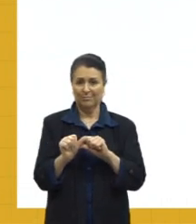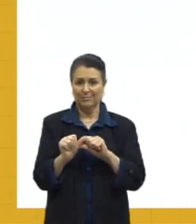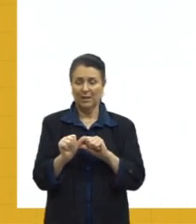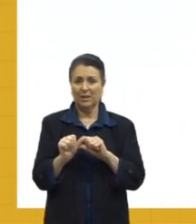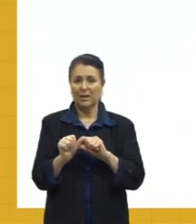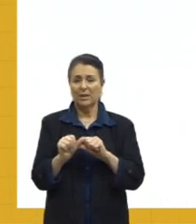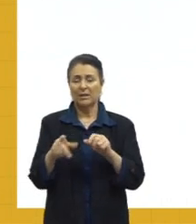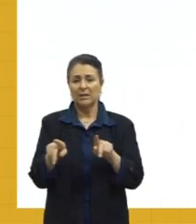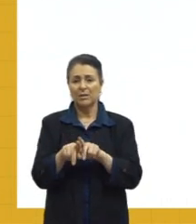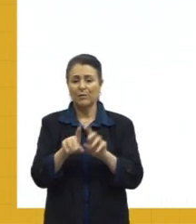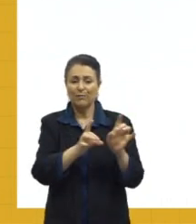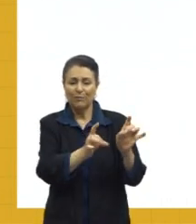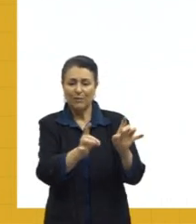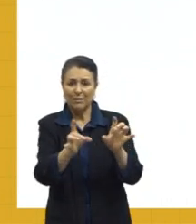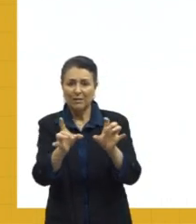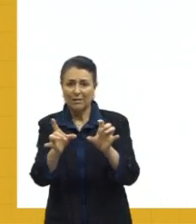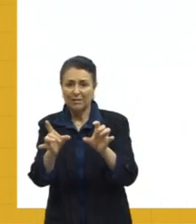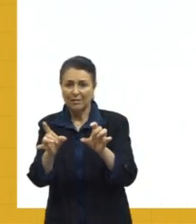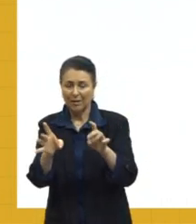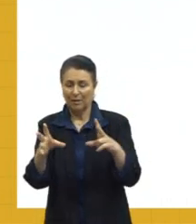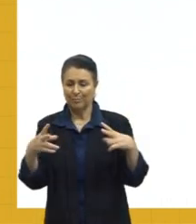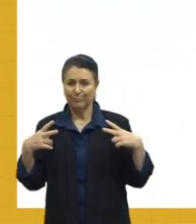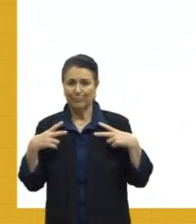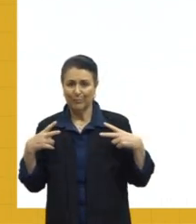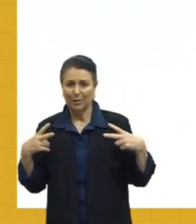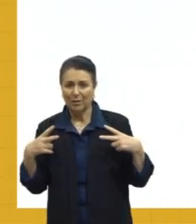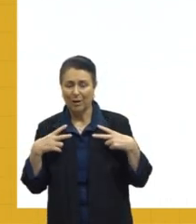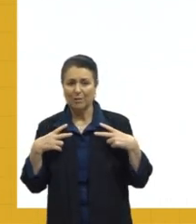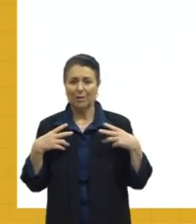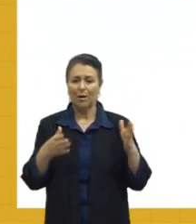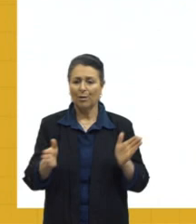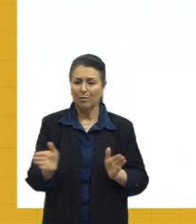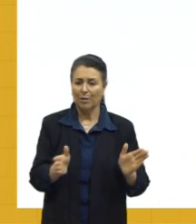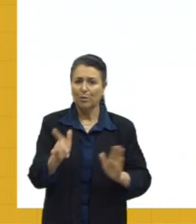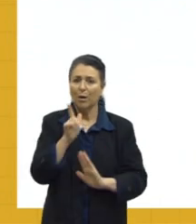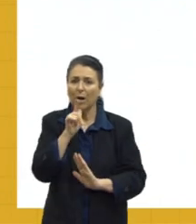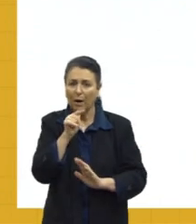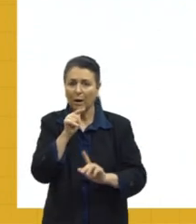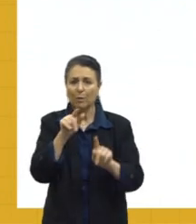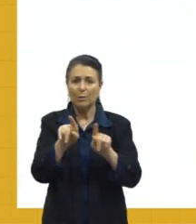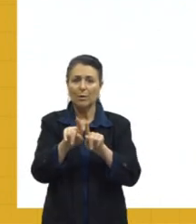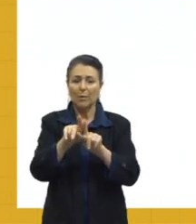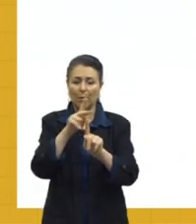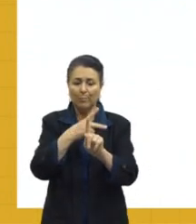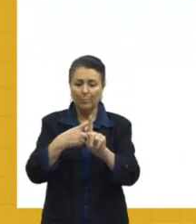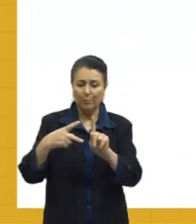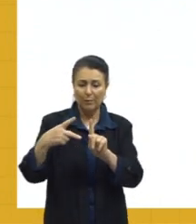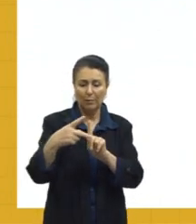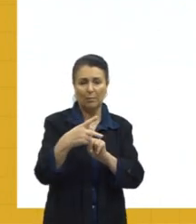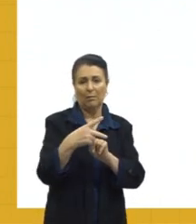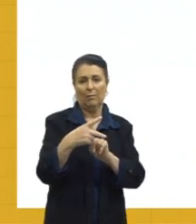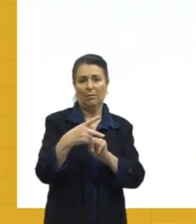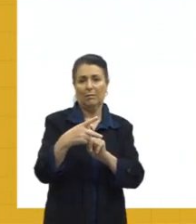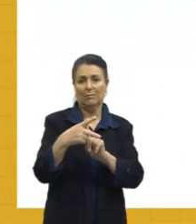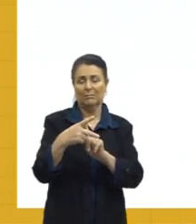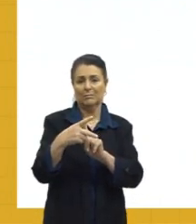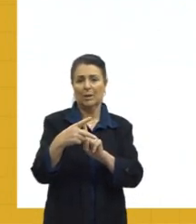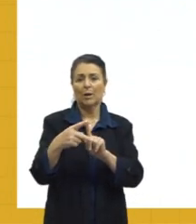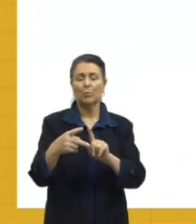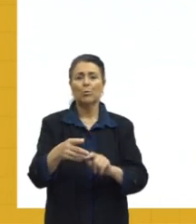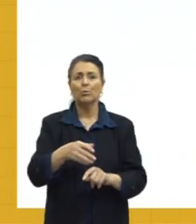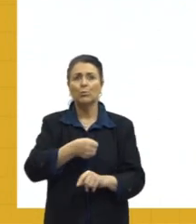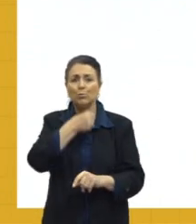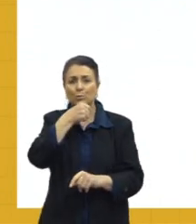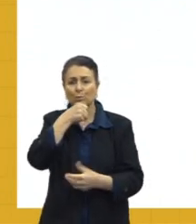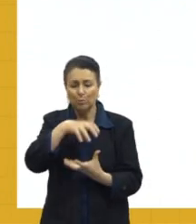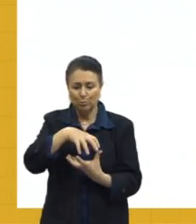privatização, ter acesso à água, ter acesso à previdência social. Muitas pessoas aí, idosos aí, não estavam